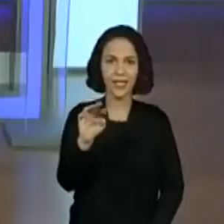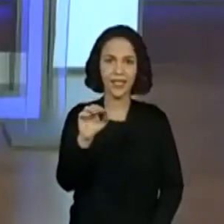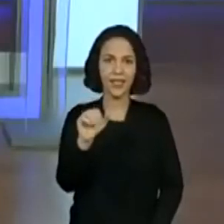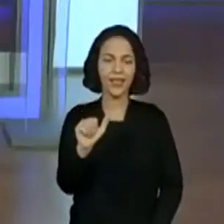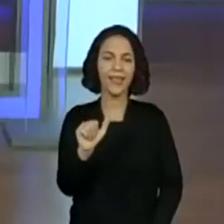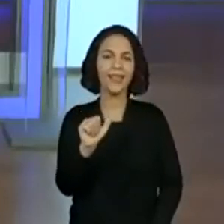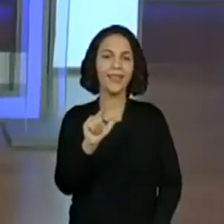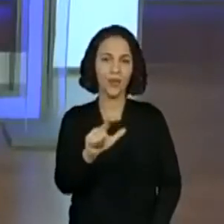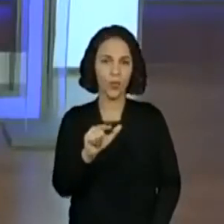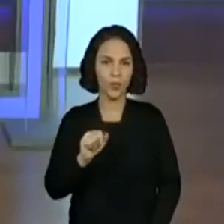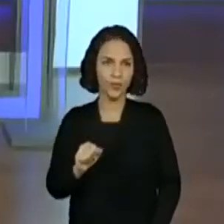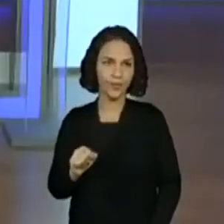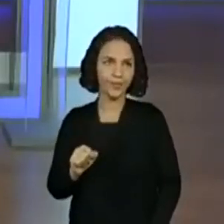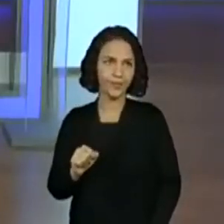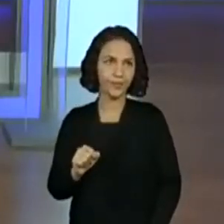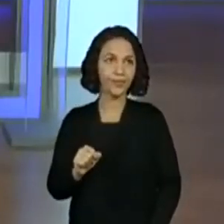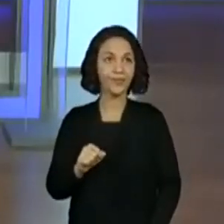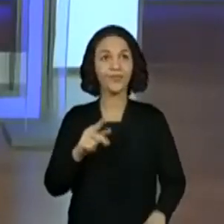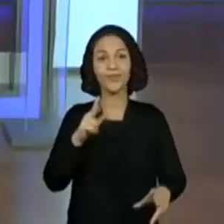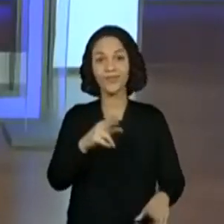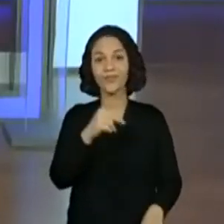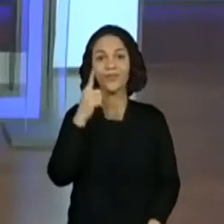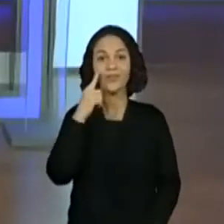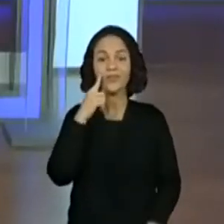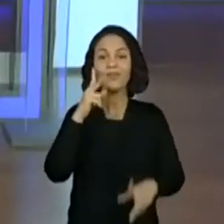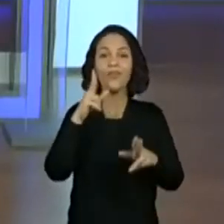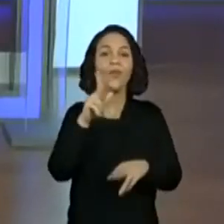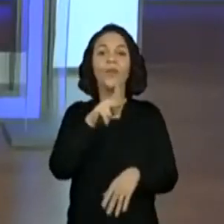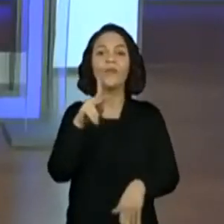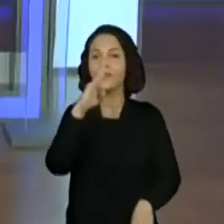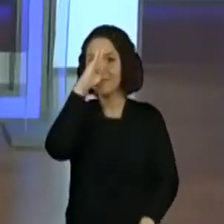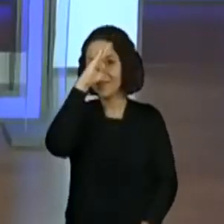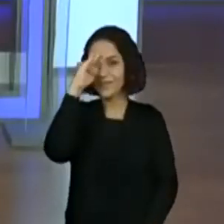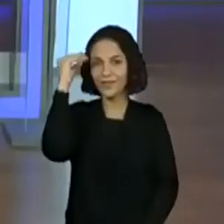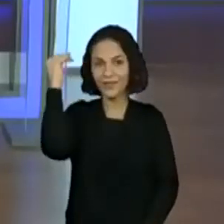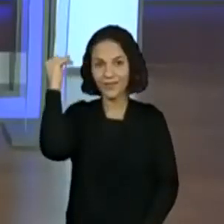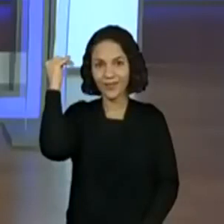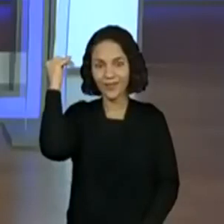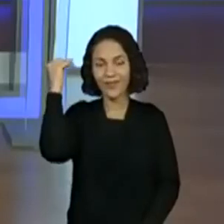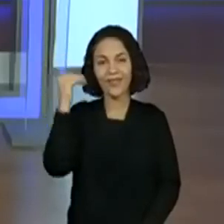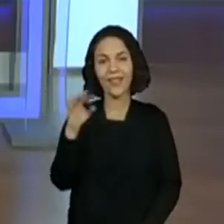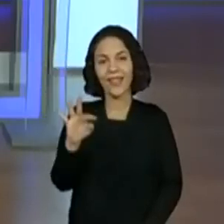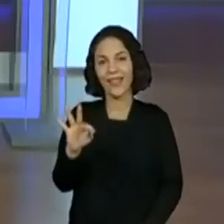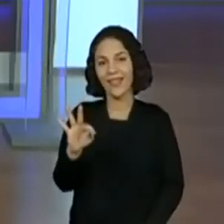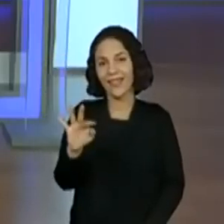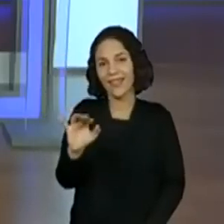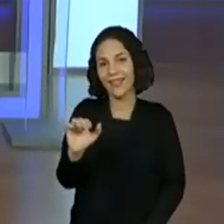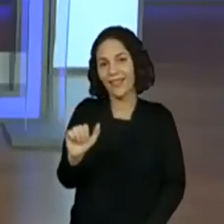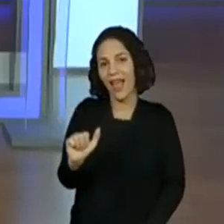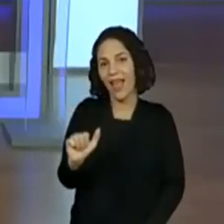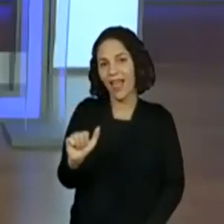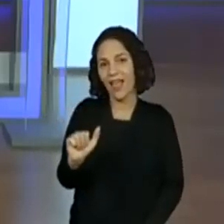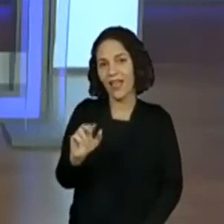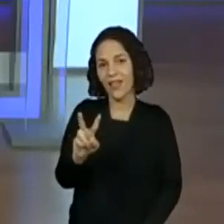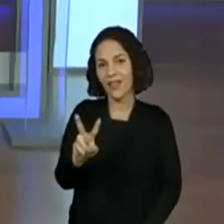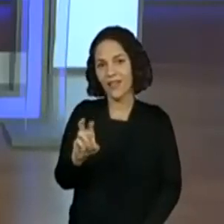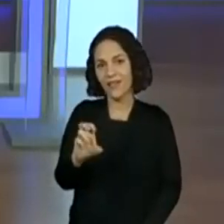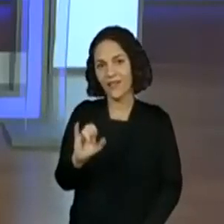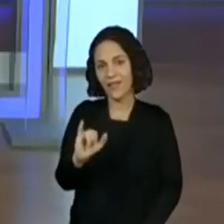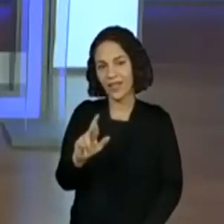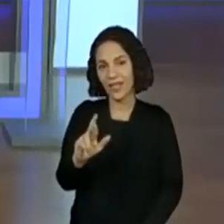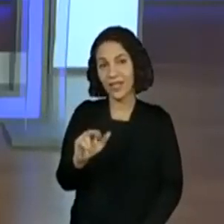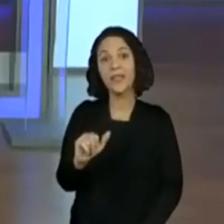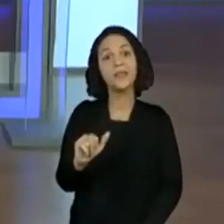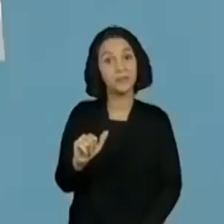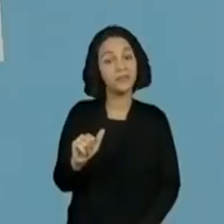primeiras letras do Taveira eu posso usar. Pode usar. Ó. O T e o A. Só que eu vou precisar de mais